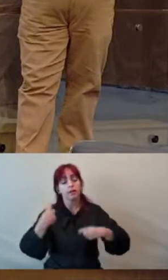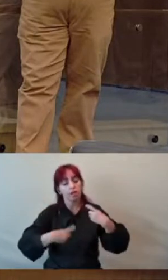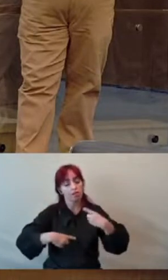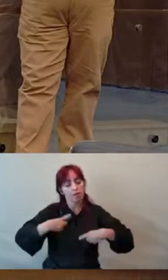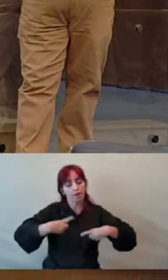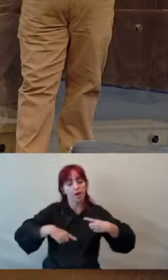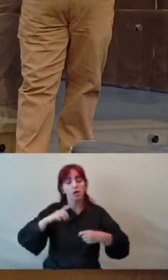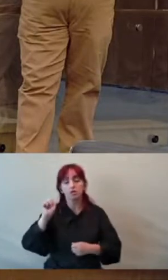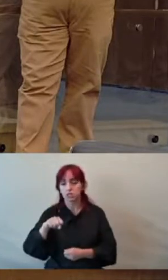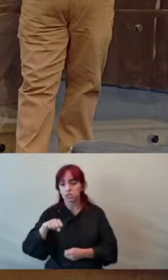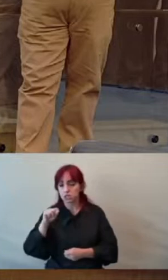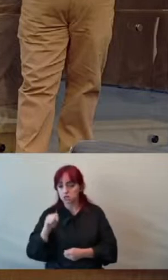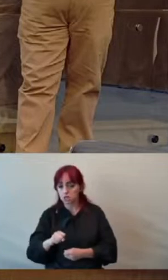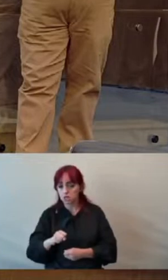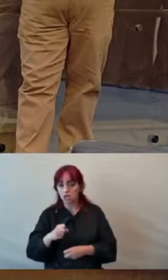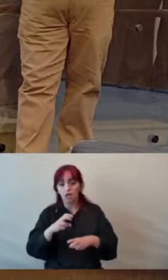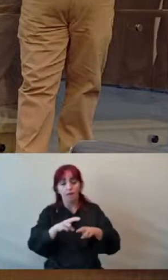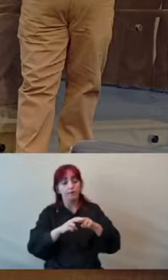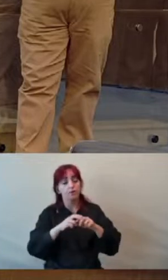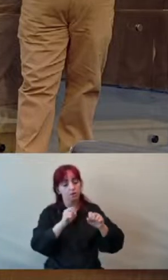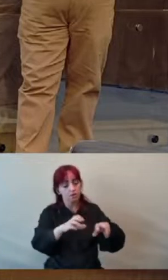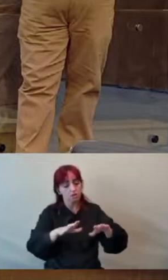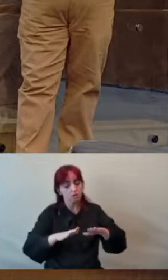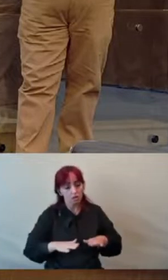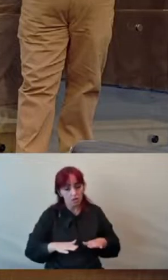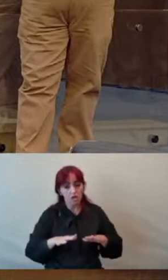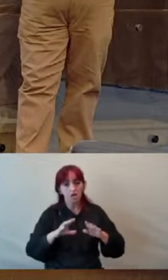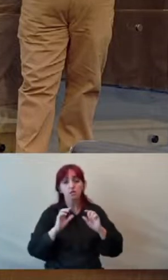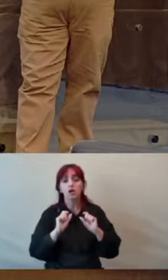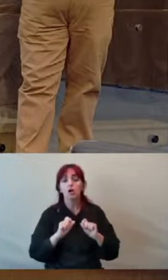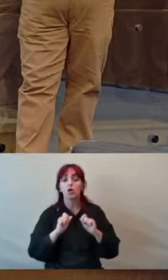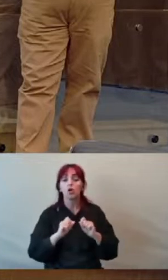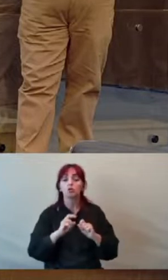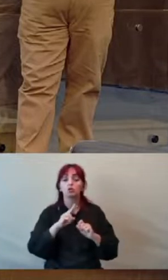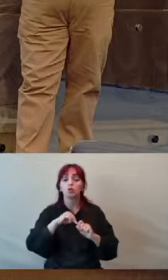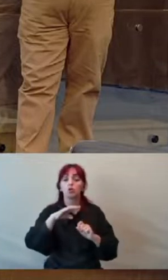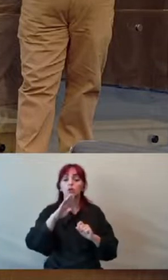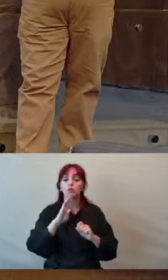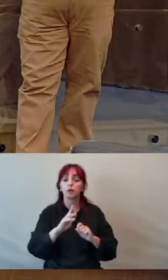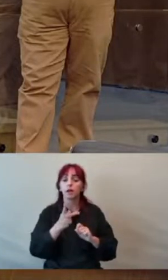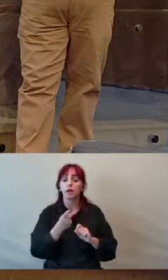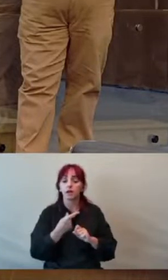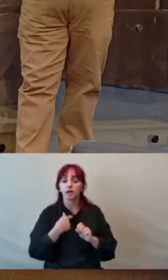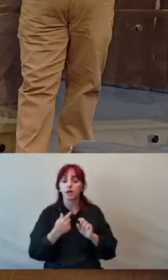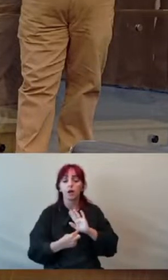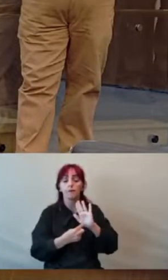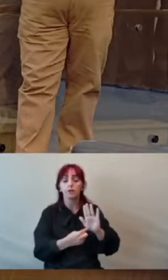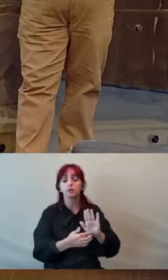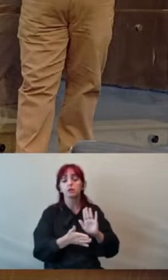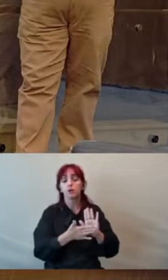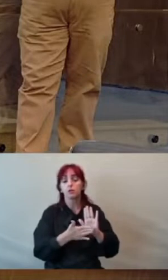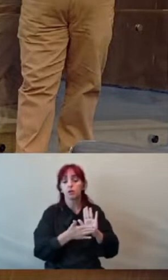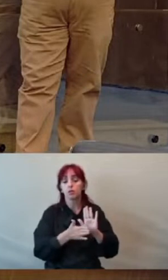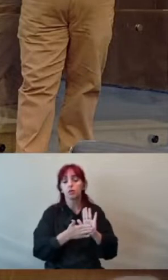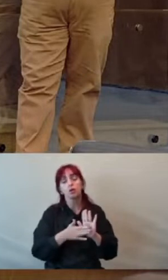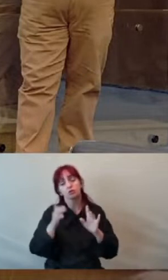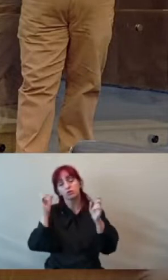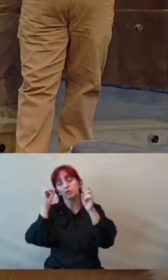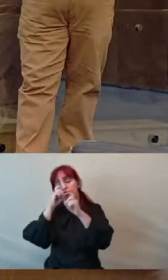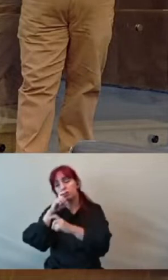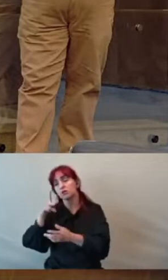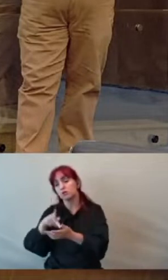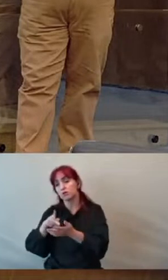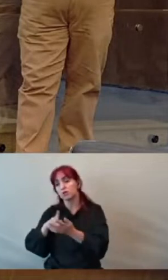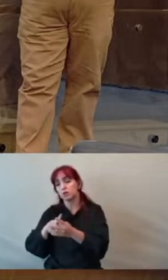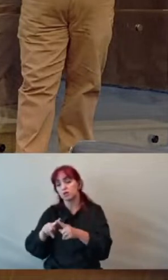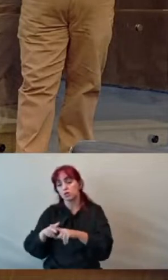essa audiência, onde o UNI-BH apresentou uma proposta, como o senhor bem disse, difícil de resolver, mas não é possível que a